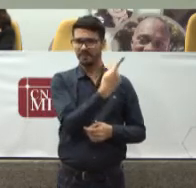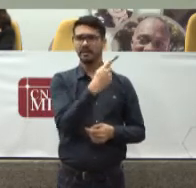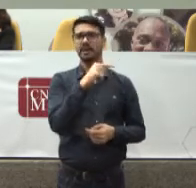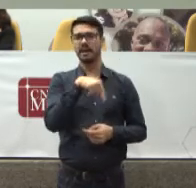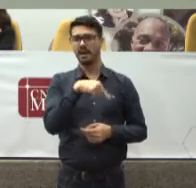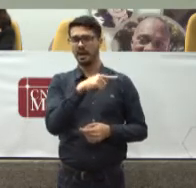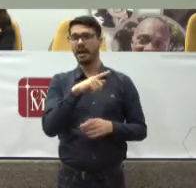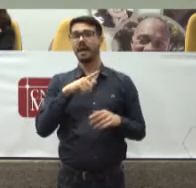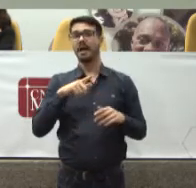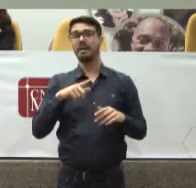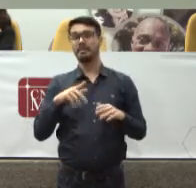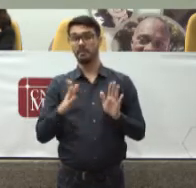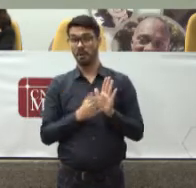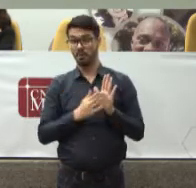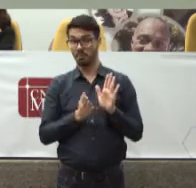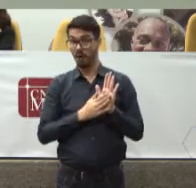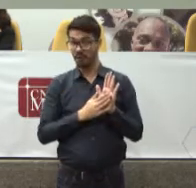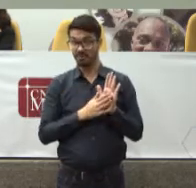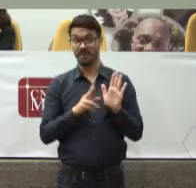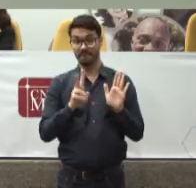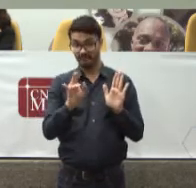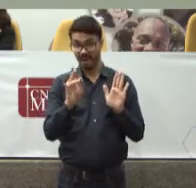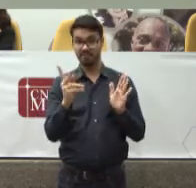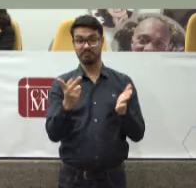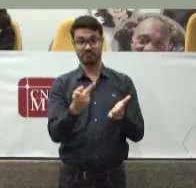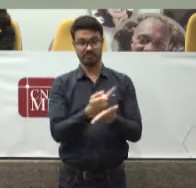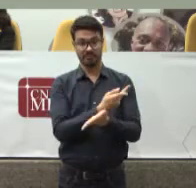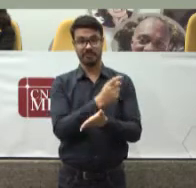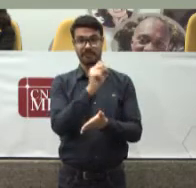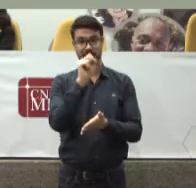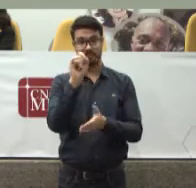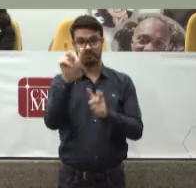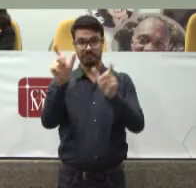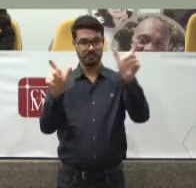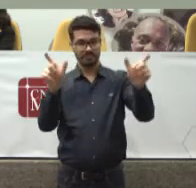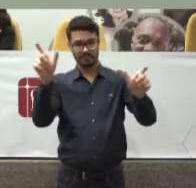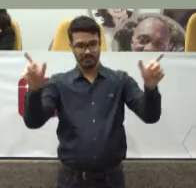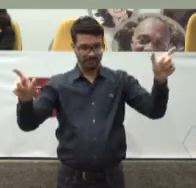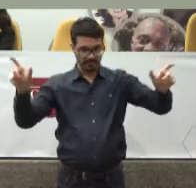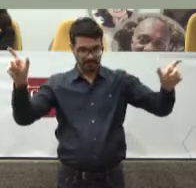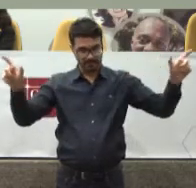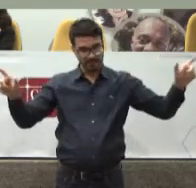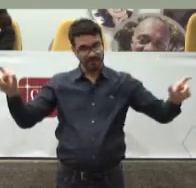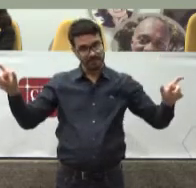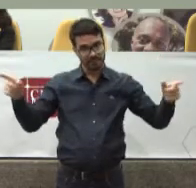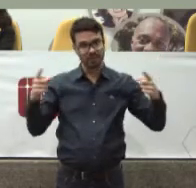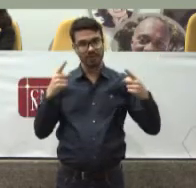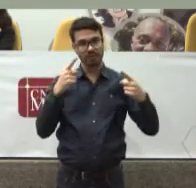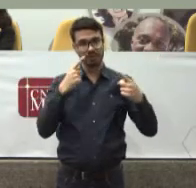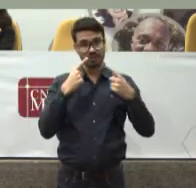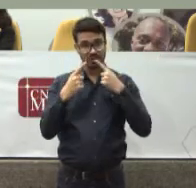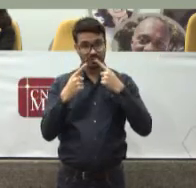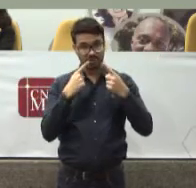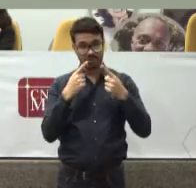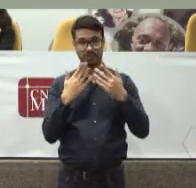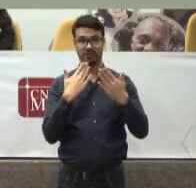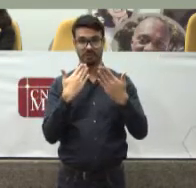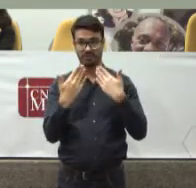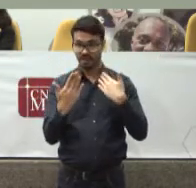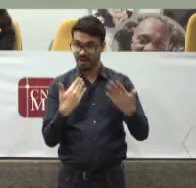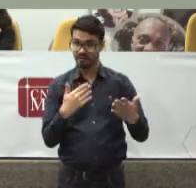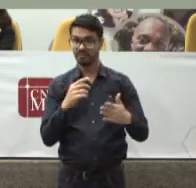Funcionará Se todos os personagens Envolvidos na equação Dialogarem Se todos os